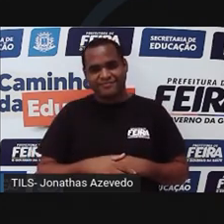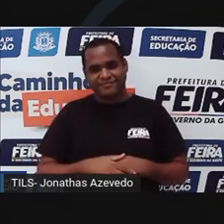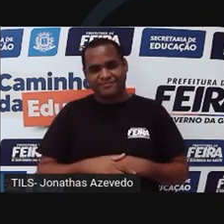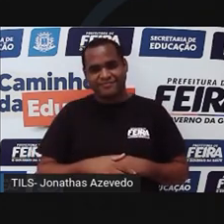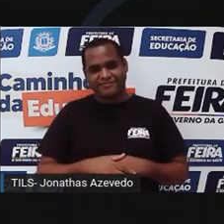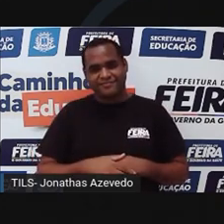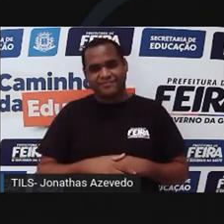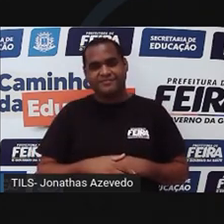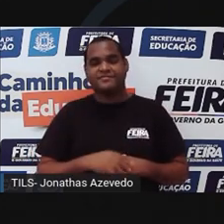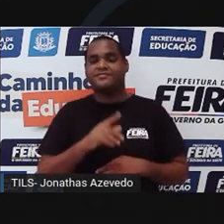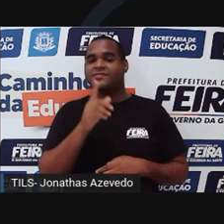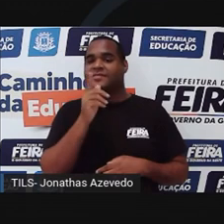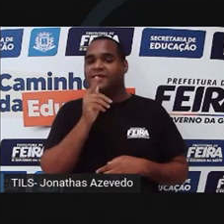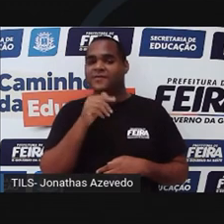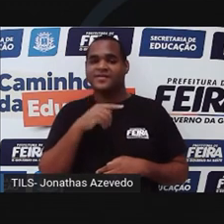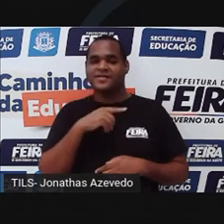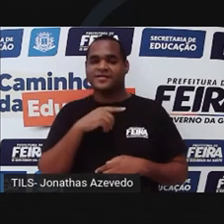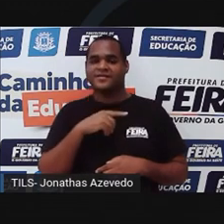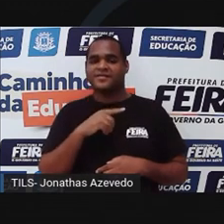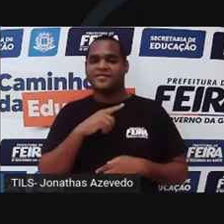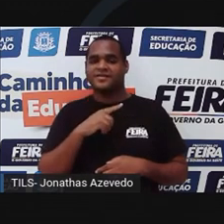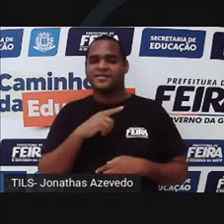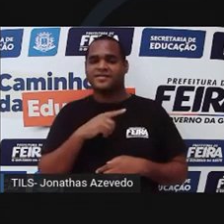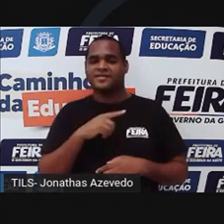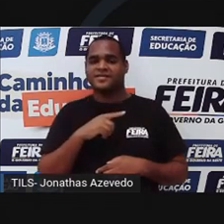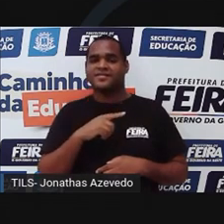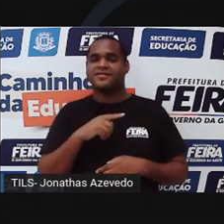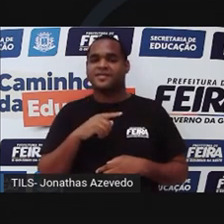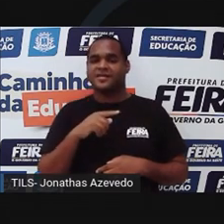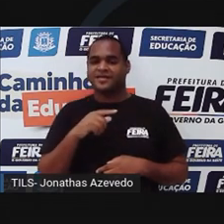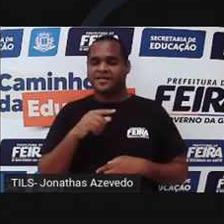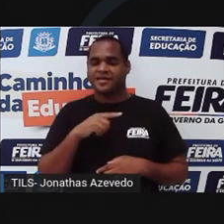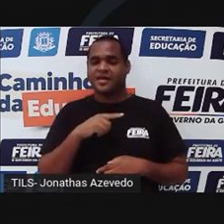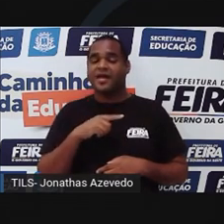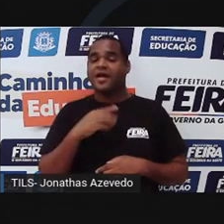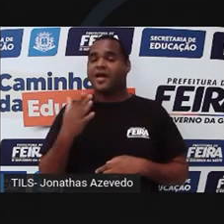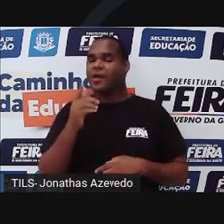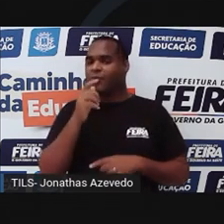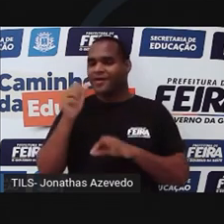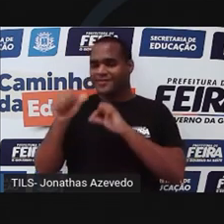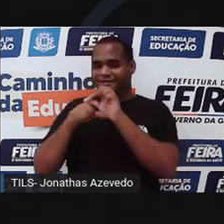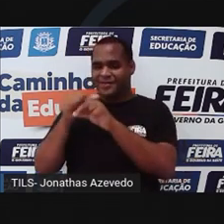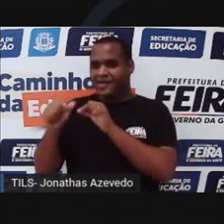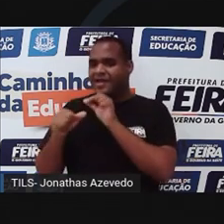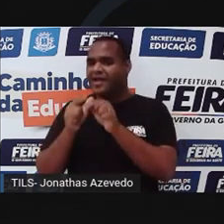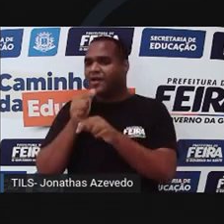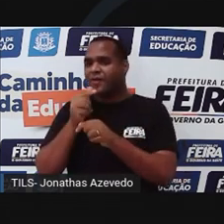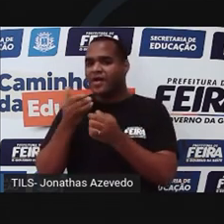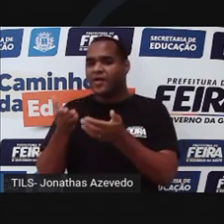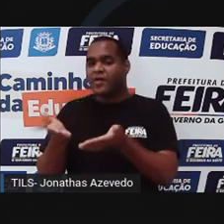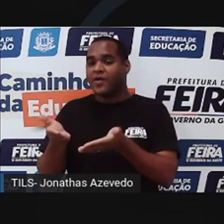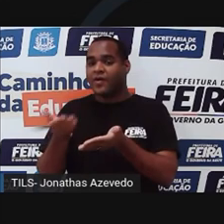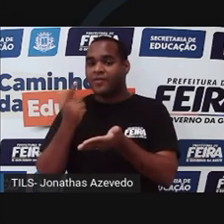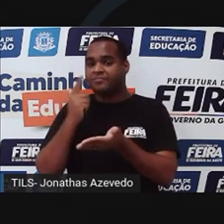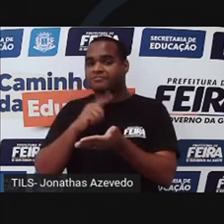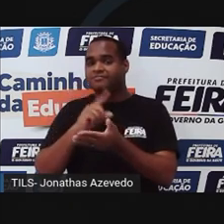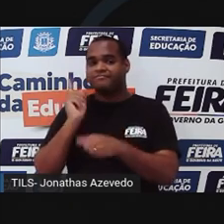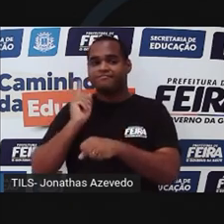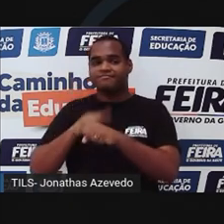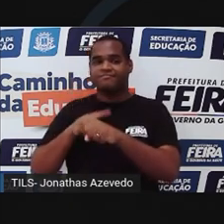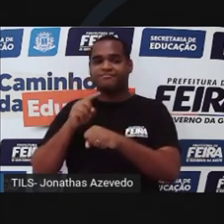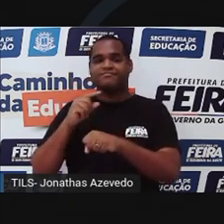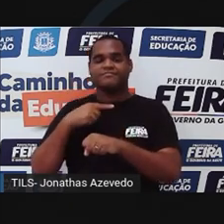Porque a água é mais densa que o ovo. O ovo está menos denso que essa água aí. Já colocando nessa outra solução aqui, vejam, afundou na hora.